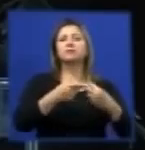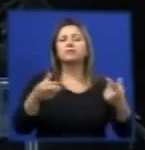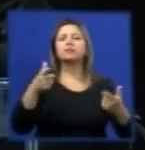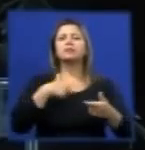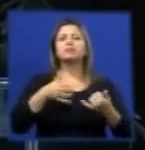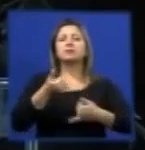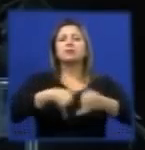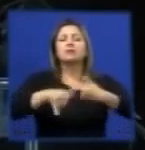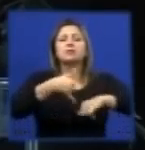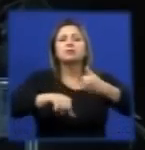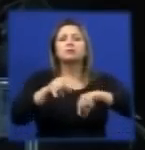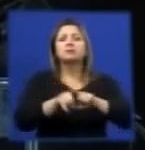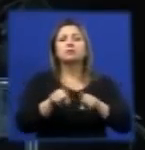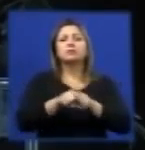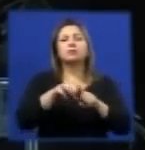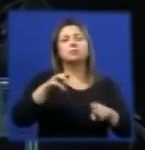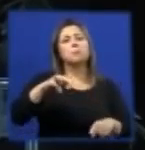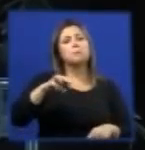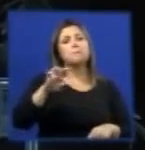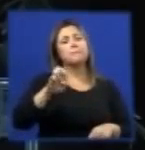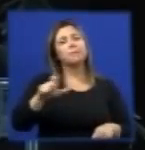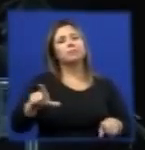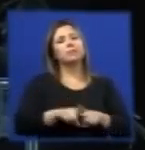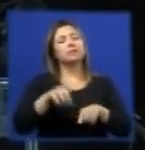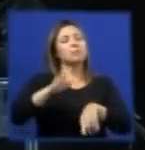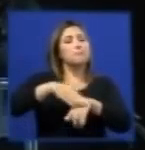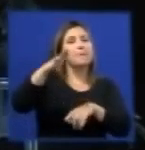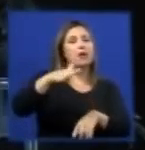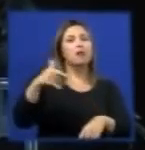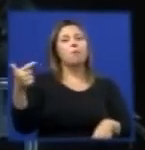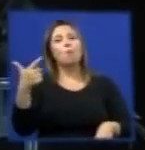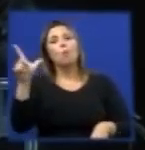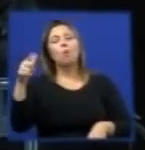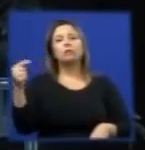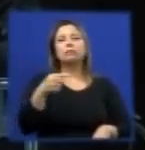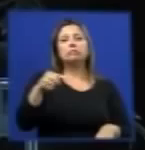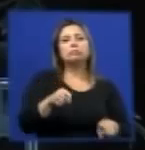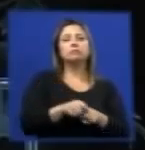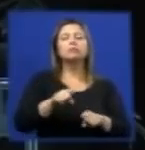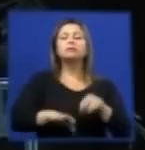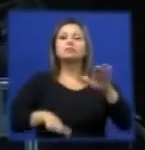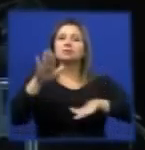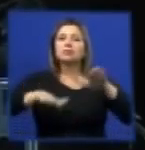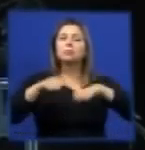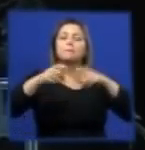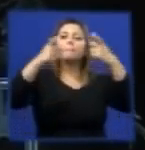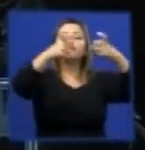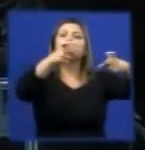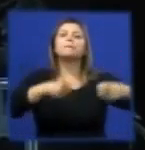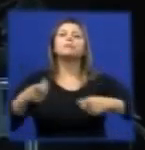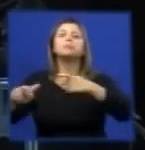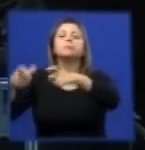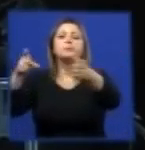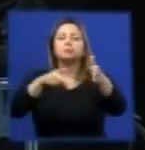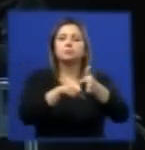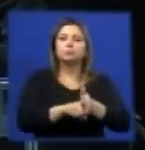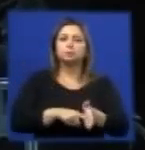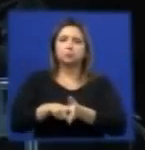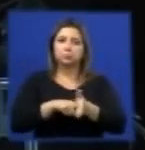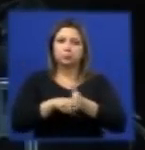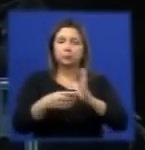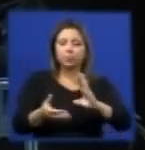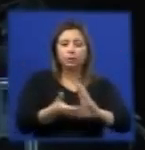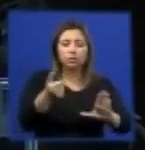metálicos, alguns em maior, outros em menor quantidade, dependendo do local onde nós estamos considerando e